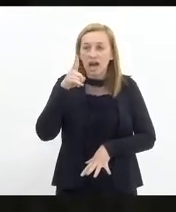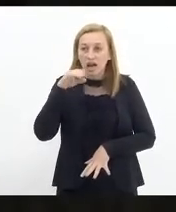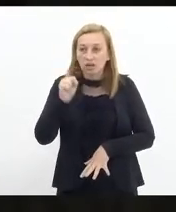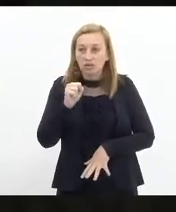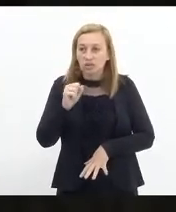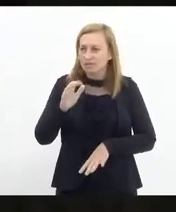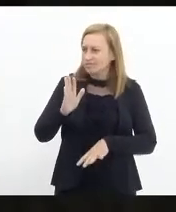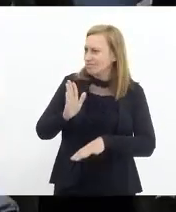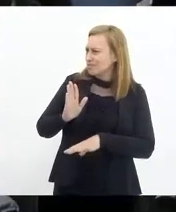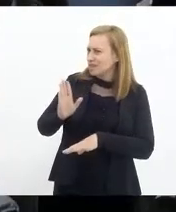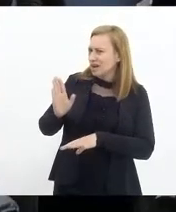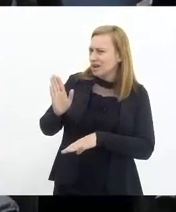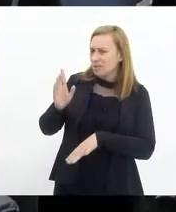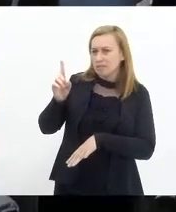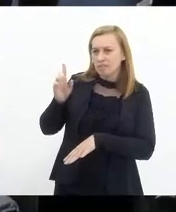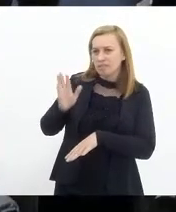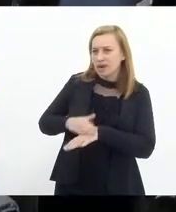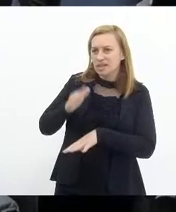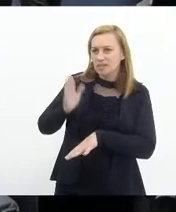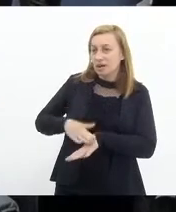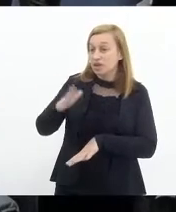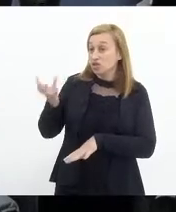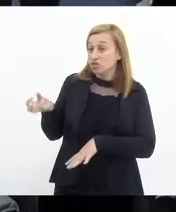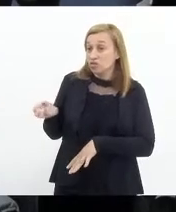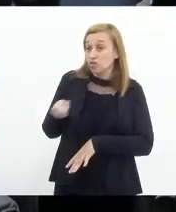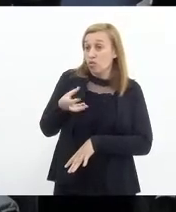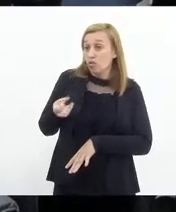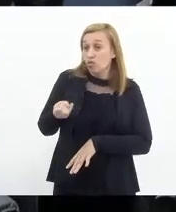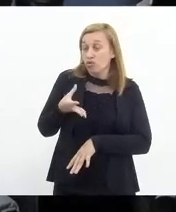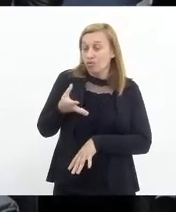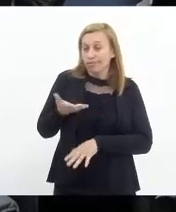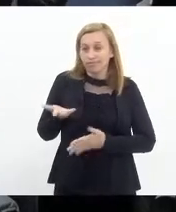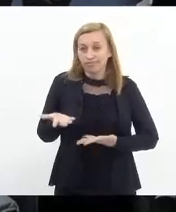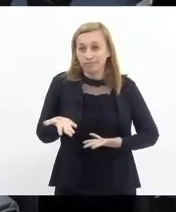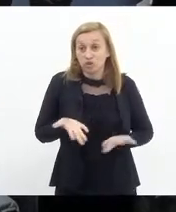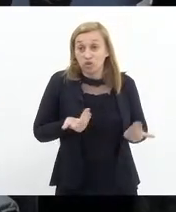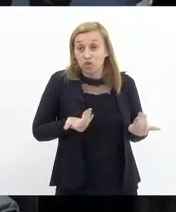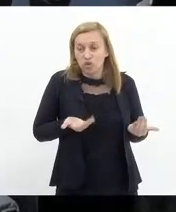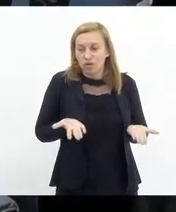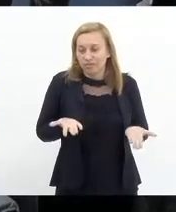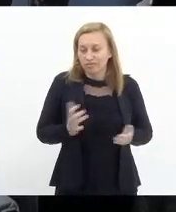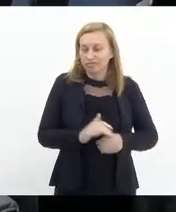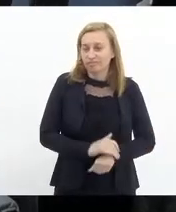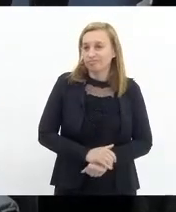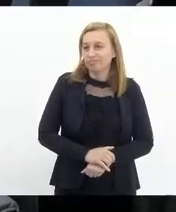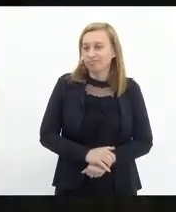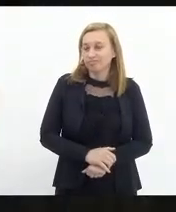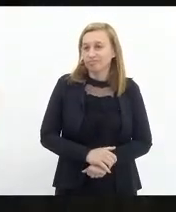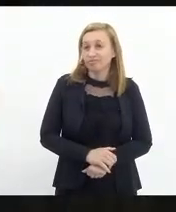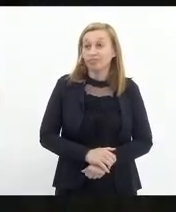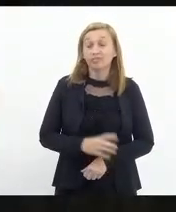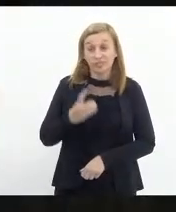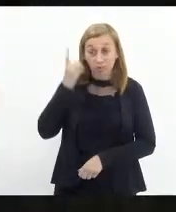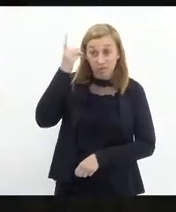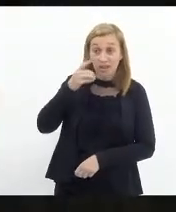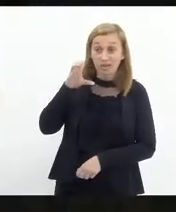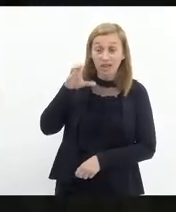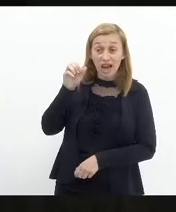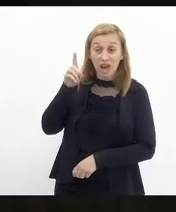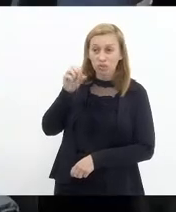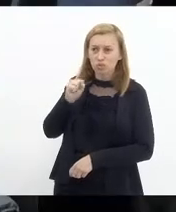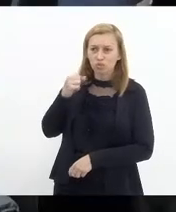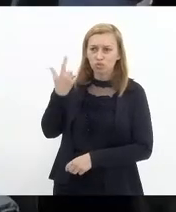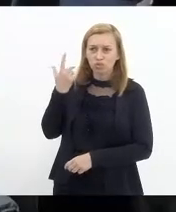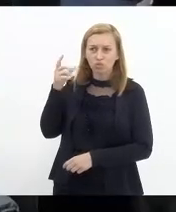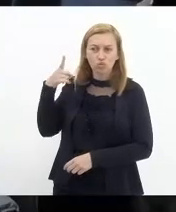mais jovem. Deputado Carlos Macedo. Cada dia mais jovem. Deputado Carlos. Está sem som.